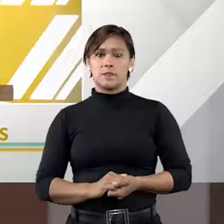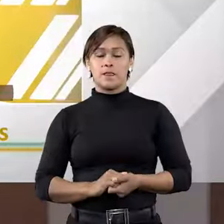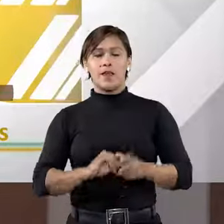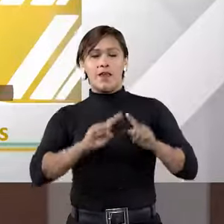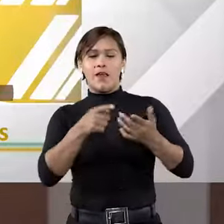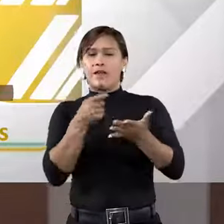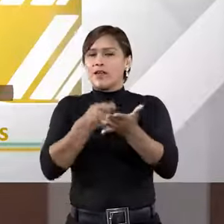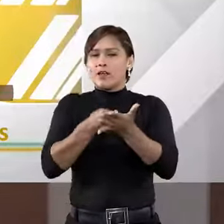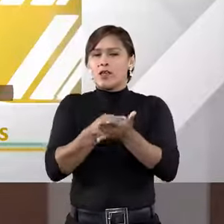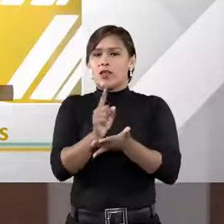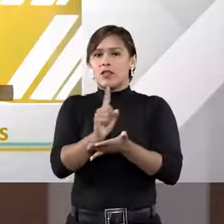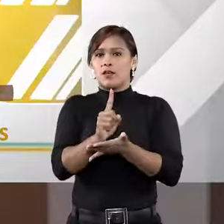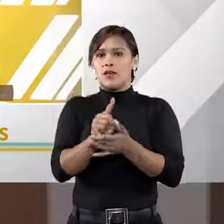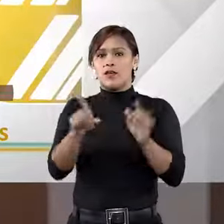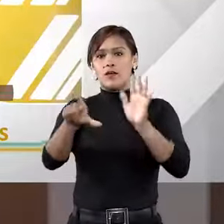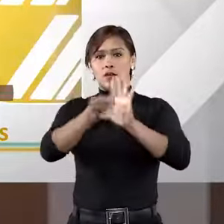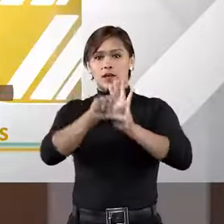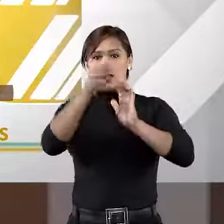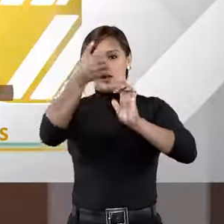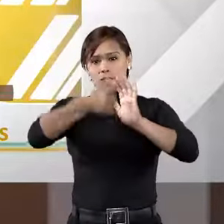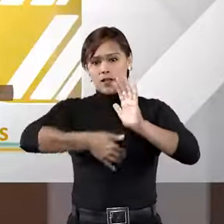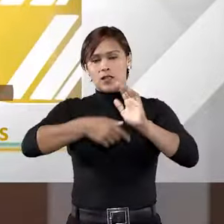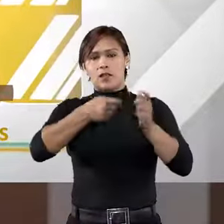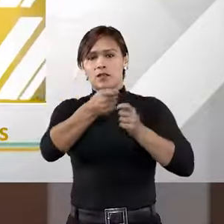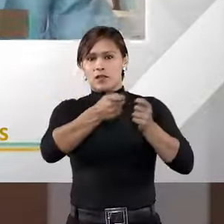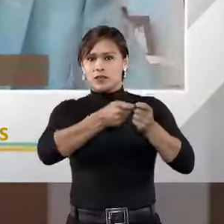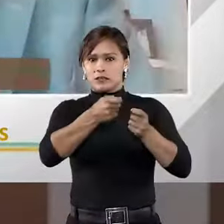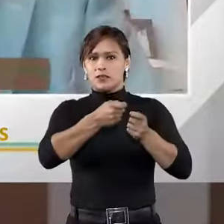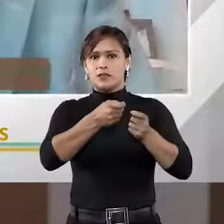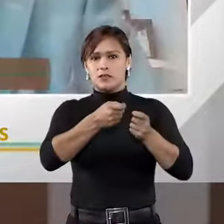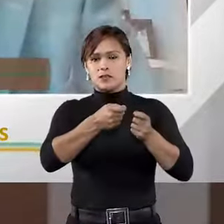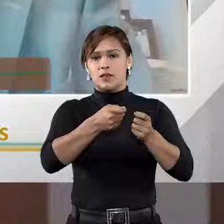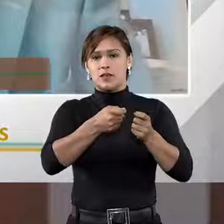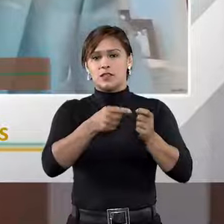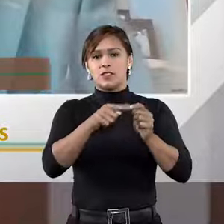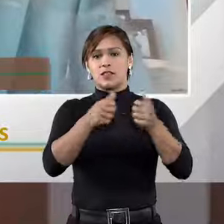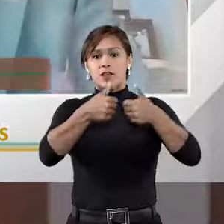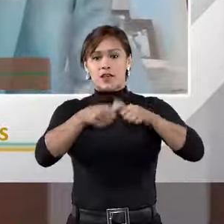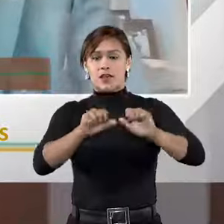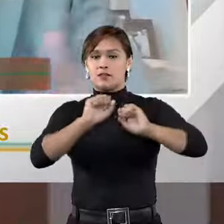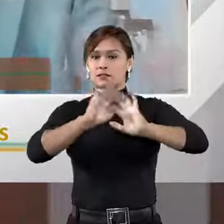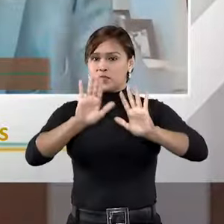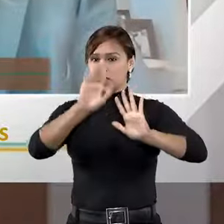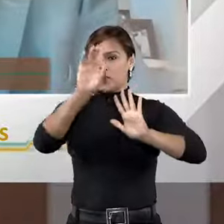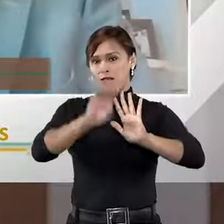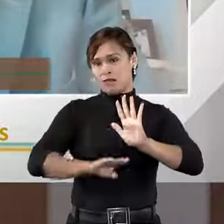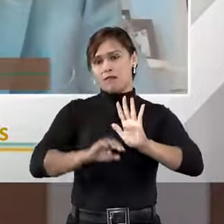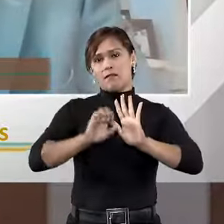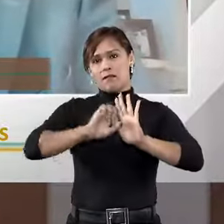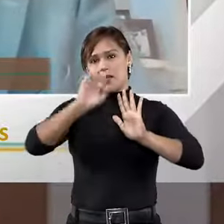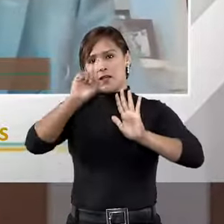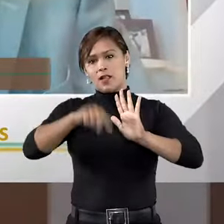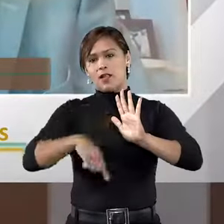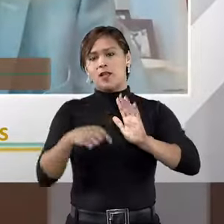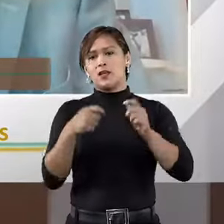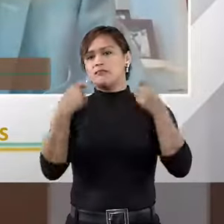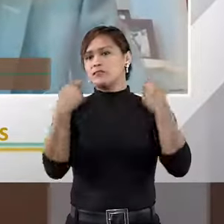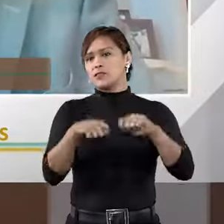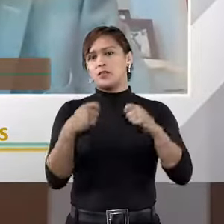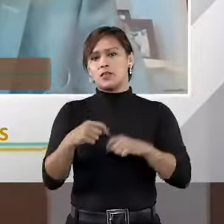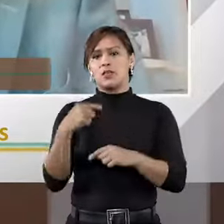Rigorosamente, não precisa. A lei de arbitragem deixa isso claro, que não há